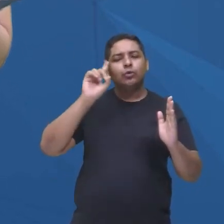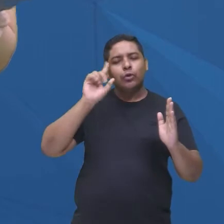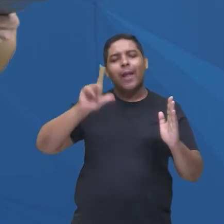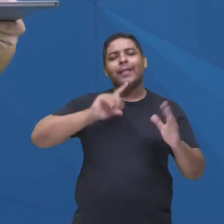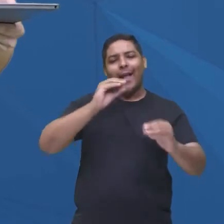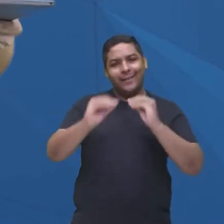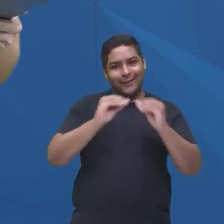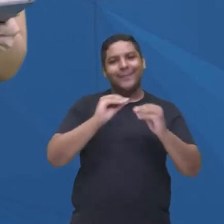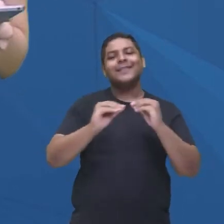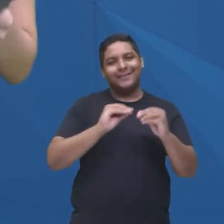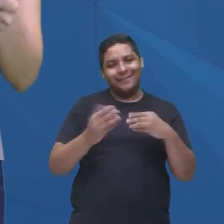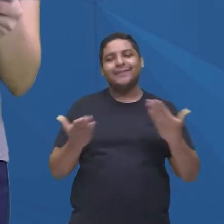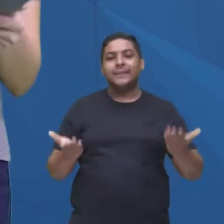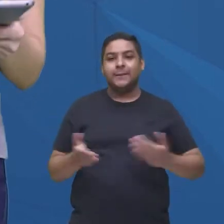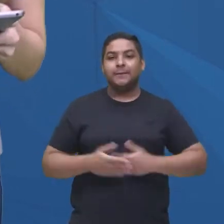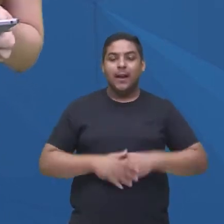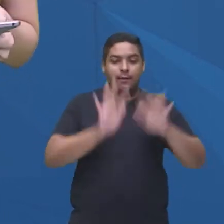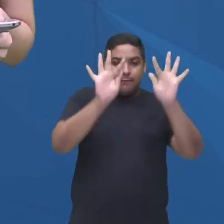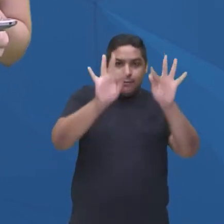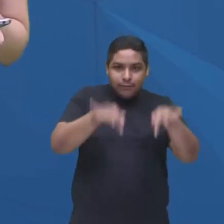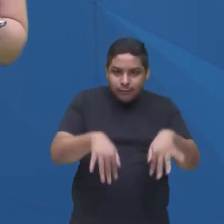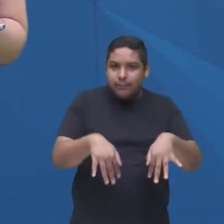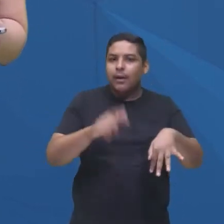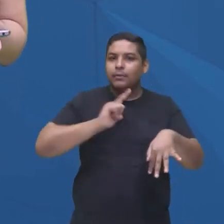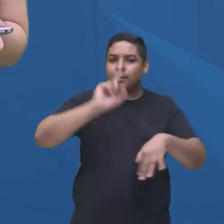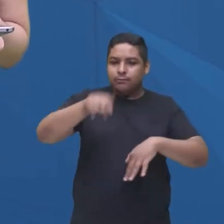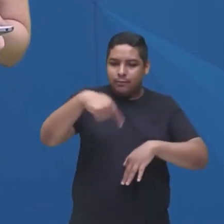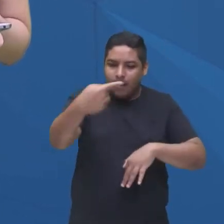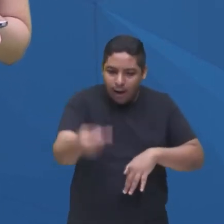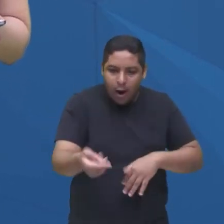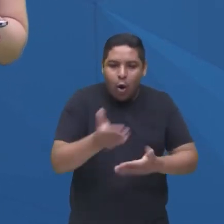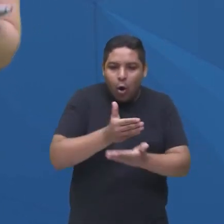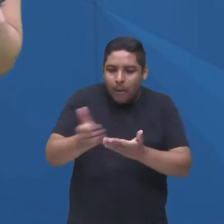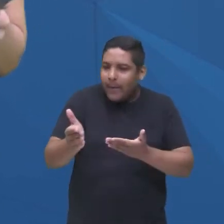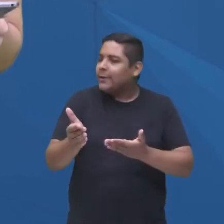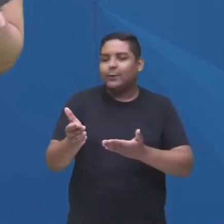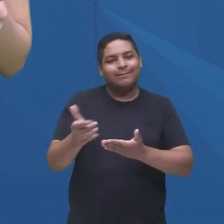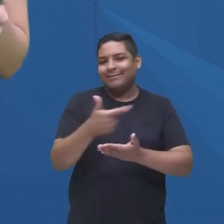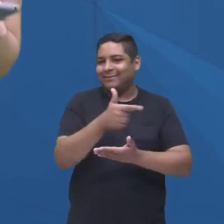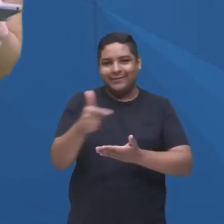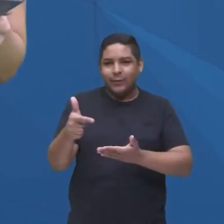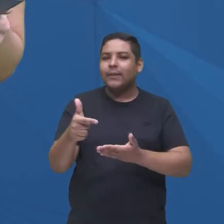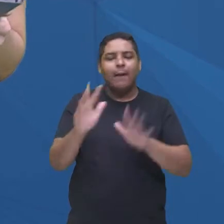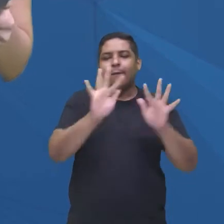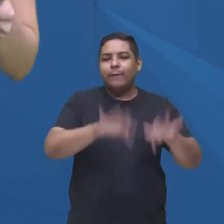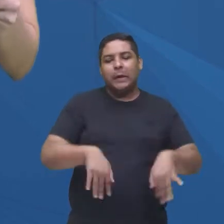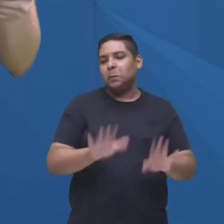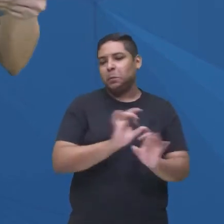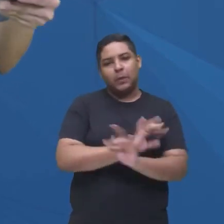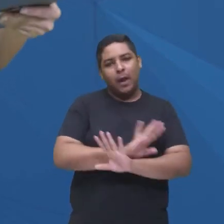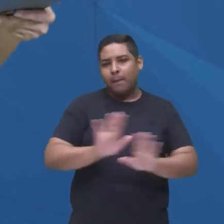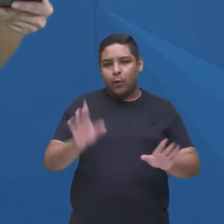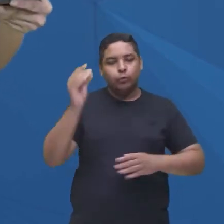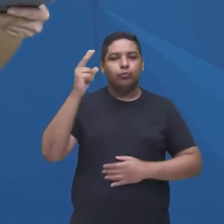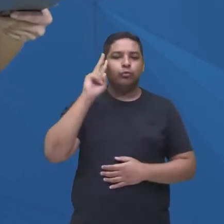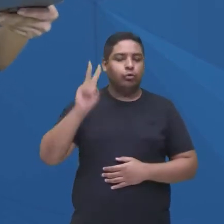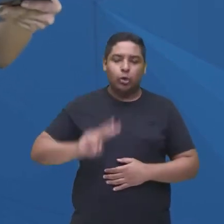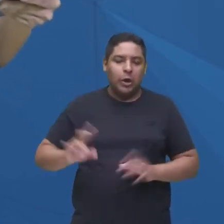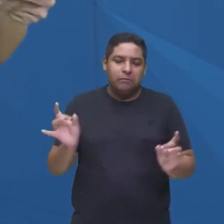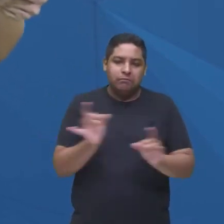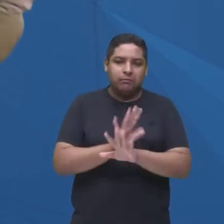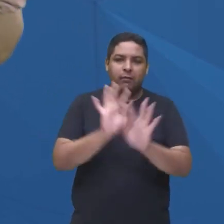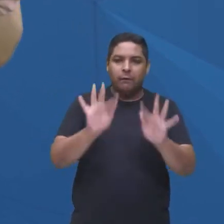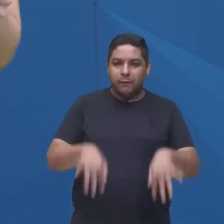ciclo, a novela encerra e a gente não tem uma segunda temporada, né? Diferentemente da série, que tende a ter